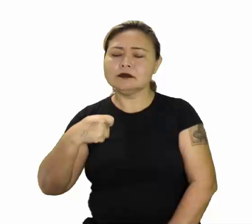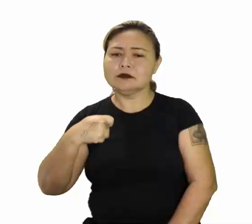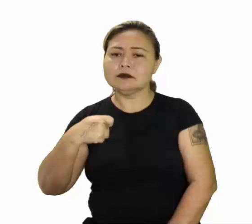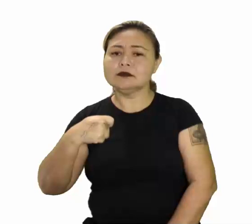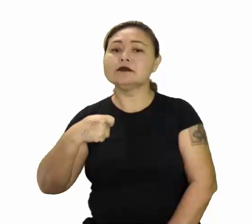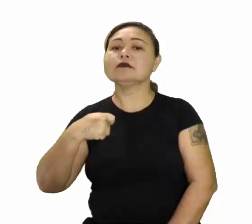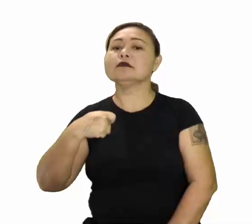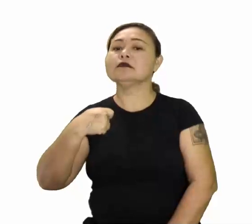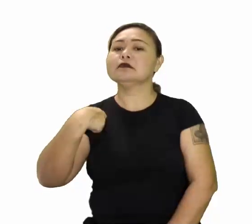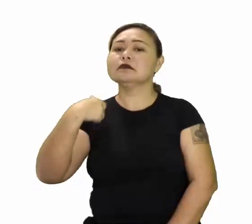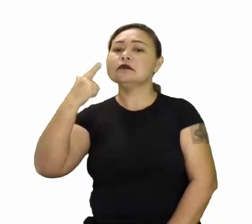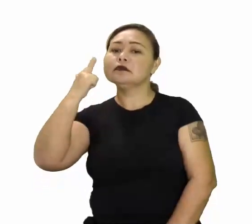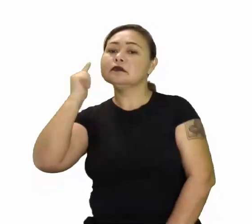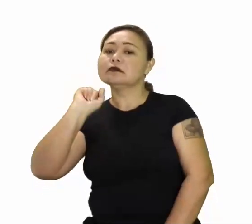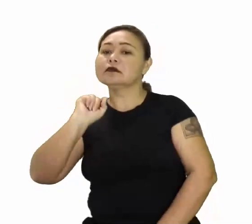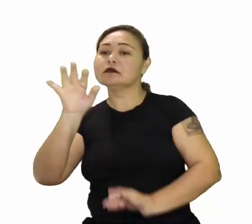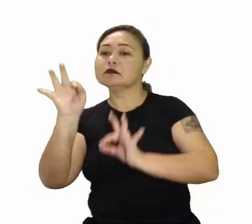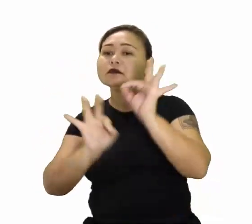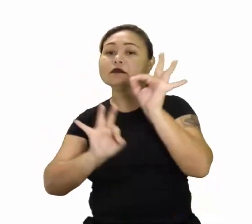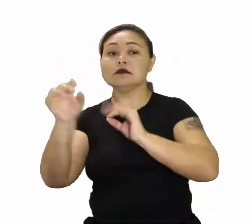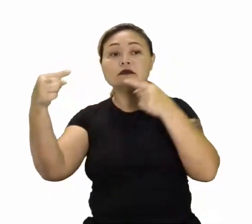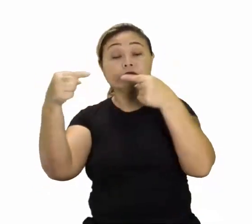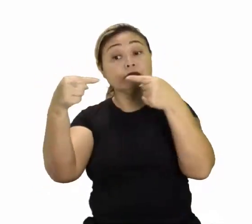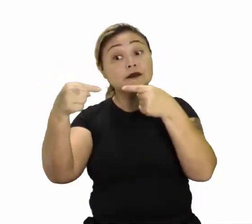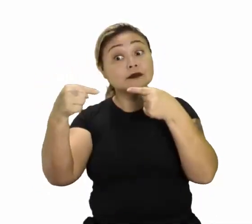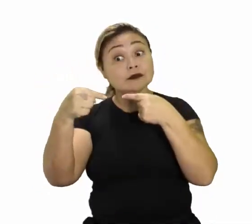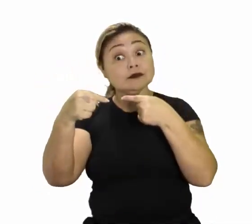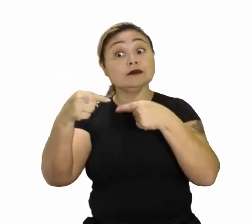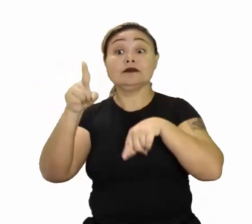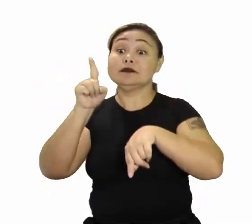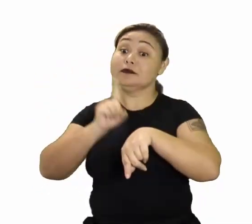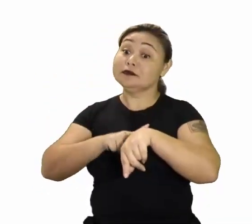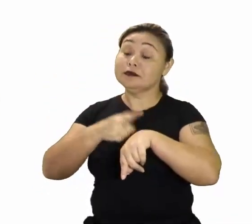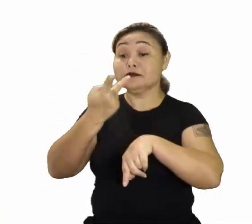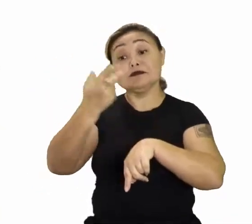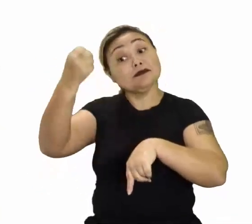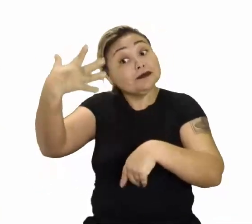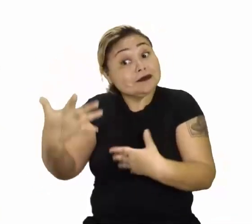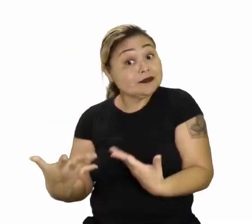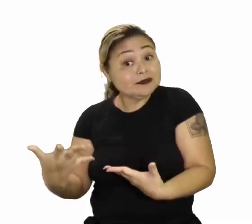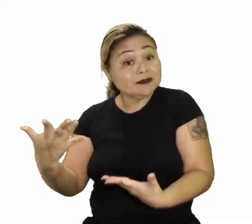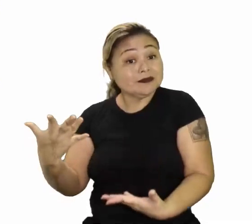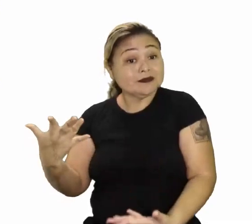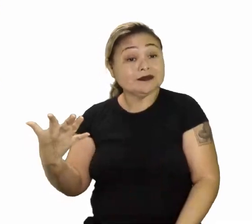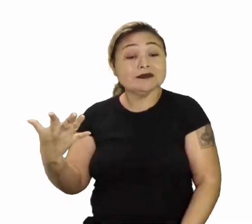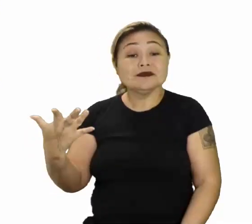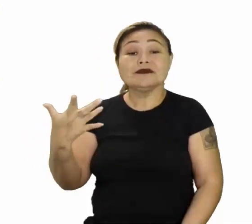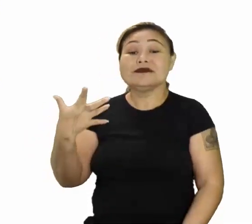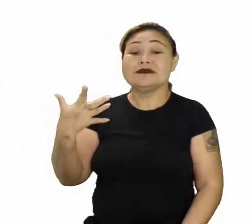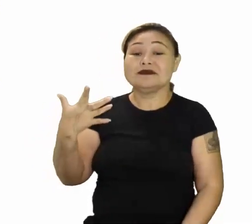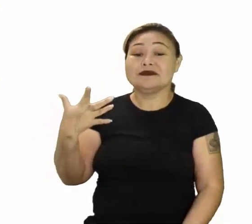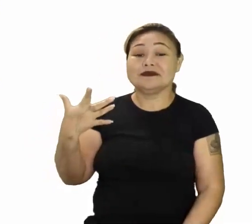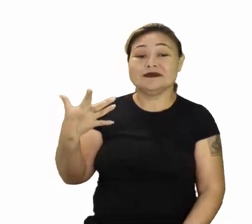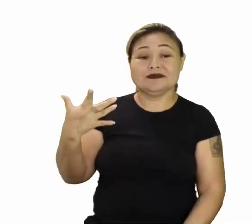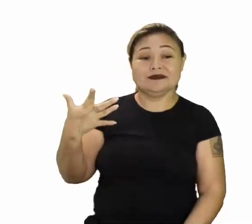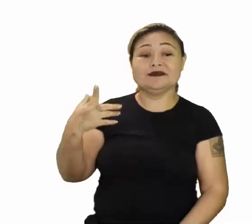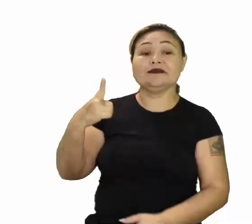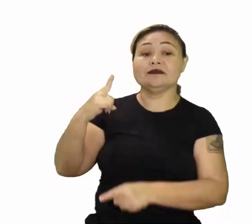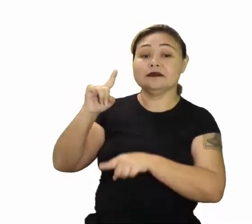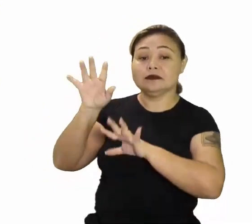considerar no planejamento de combinações temporais? Olha, a gente estava falando disso. O plane... No